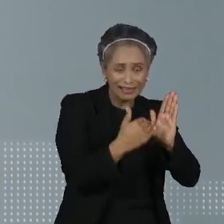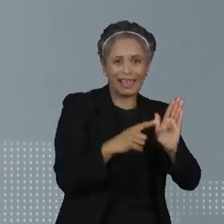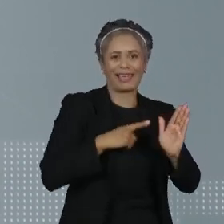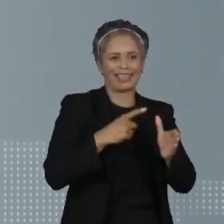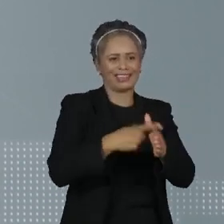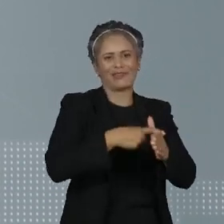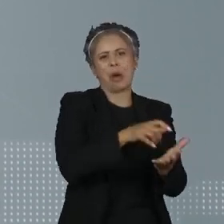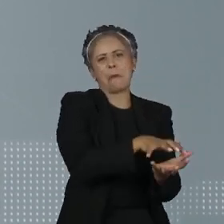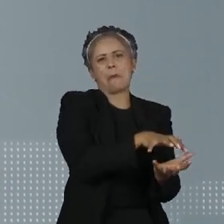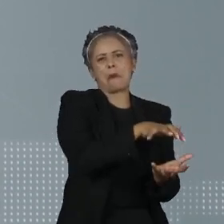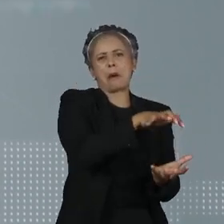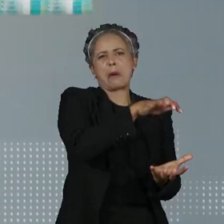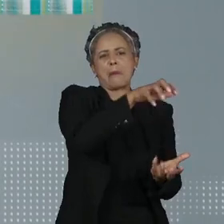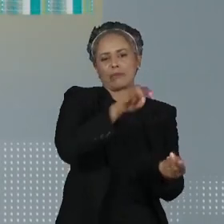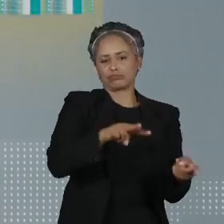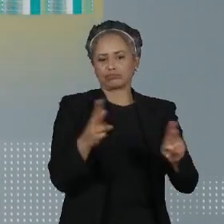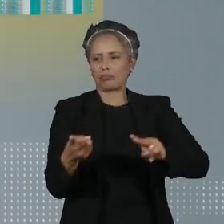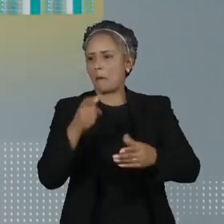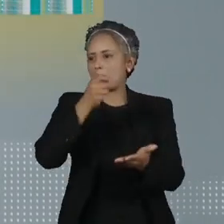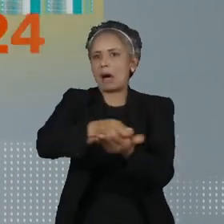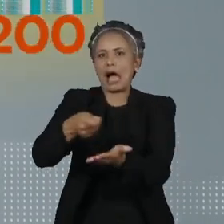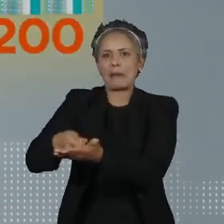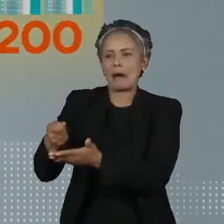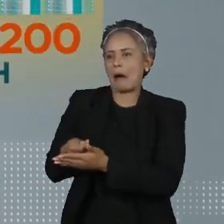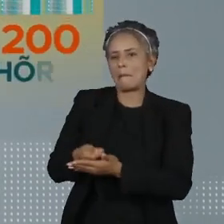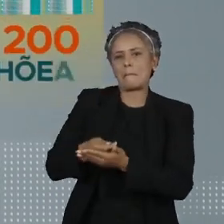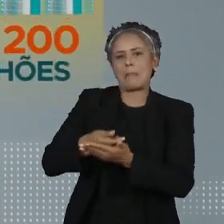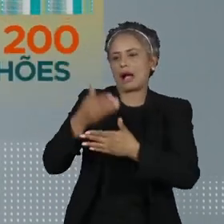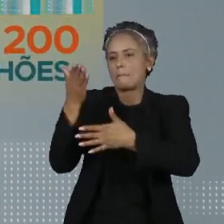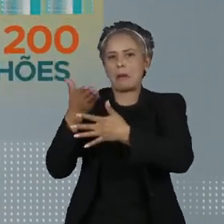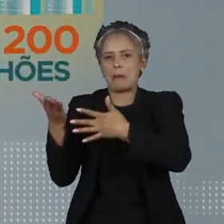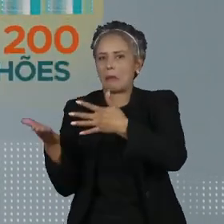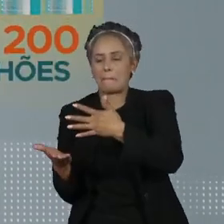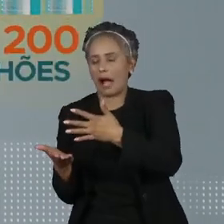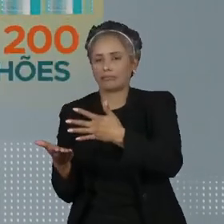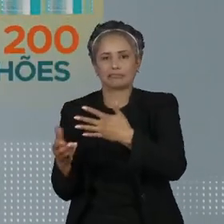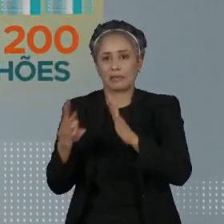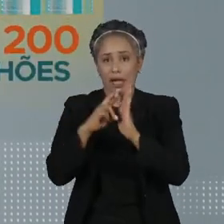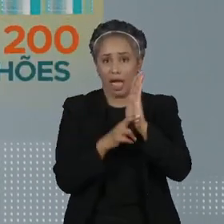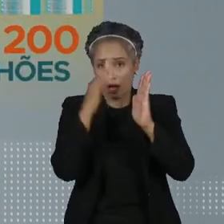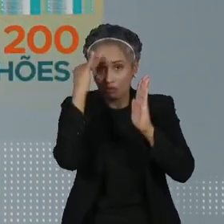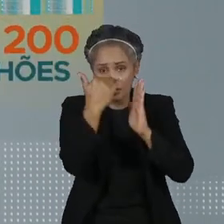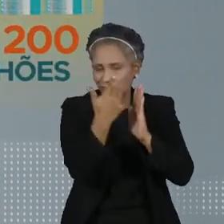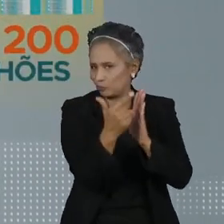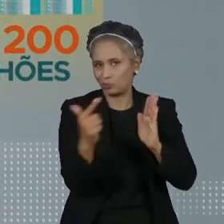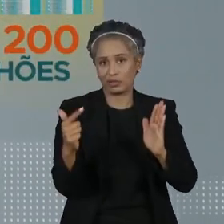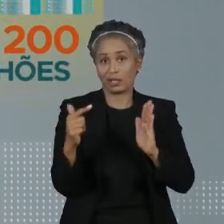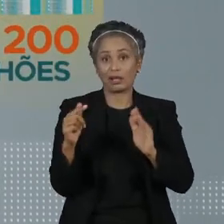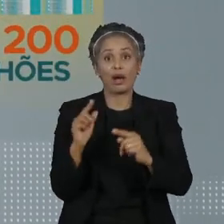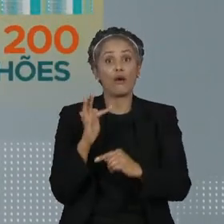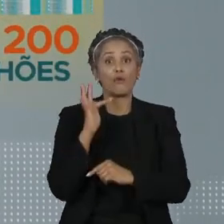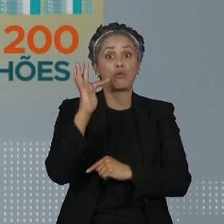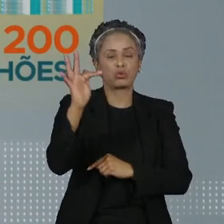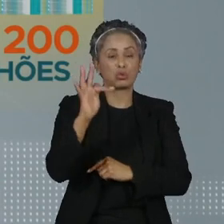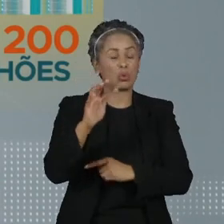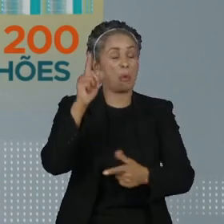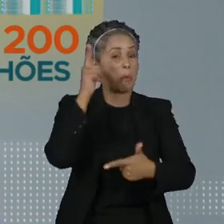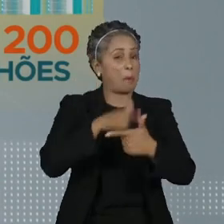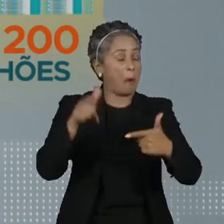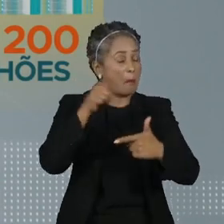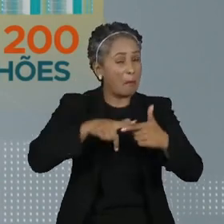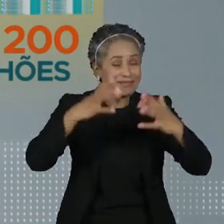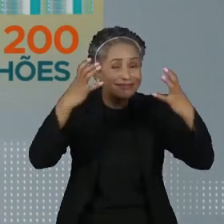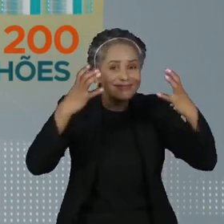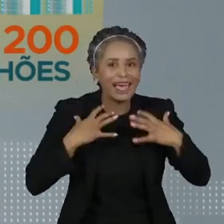o governo vai precisar pagar todo o valor no ano seguinte, criando uma bomba fiscal. A expectativa